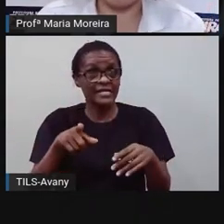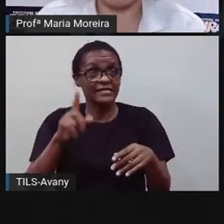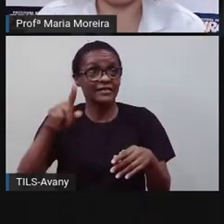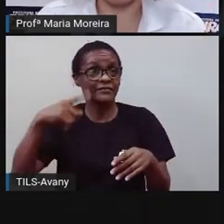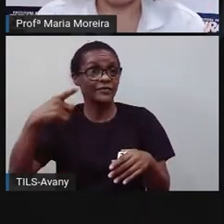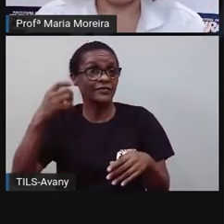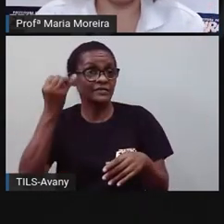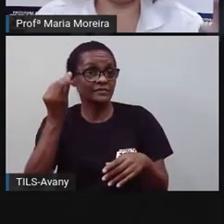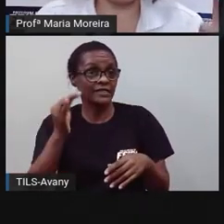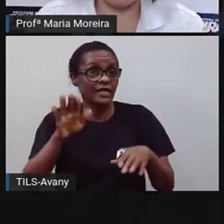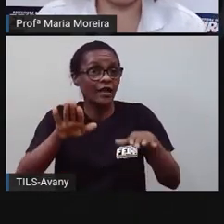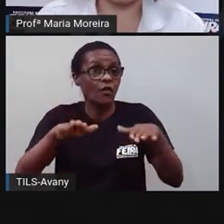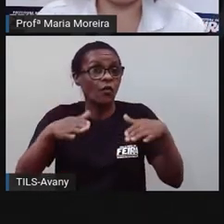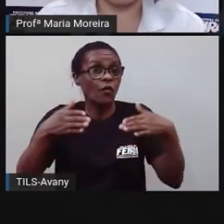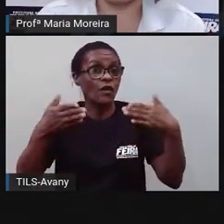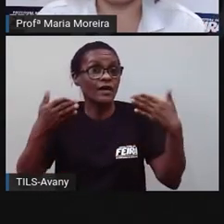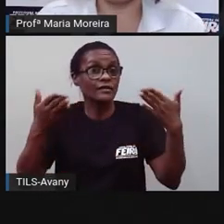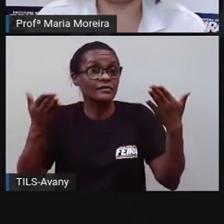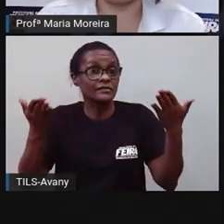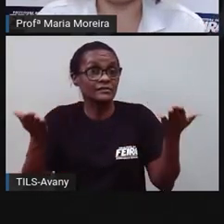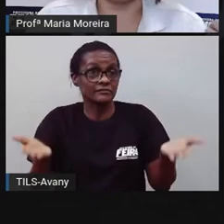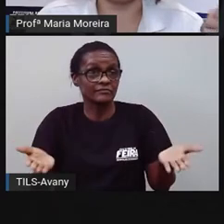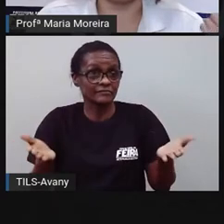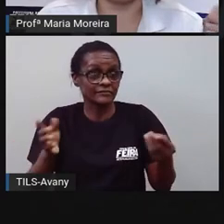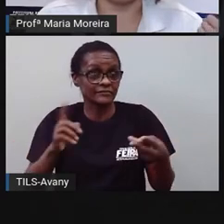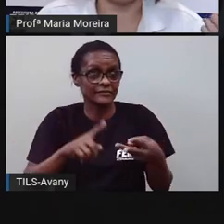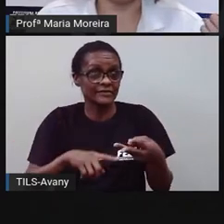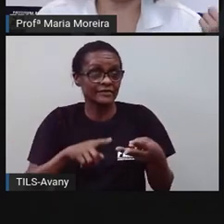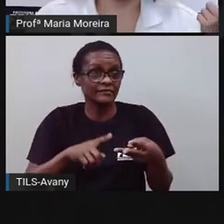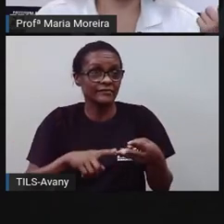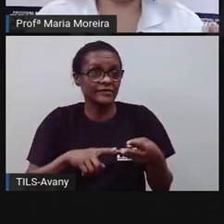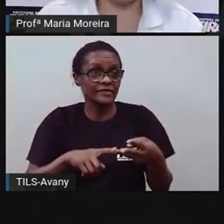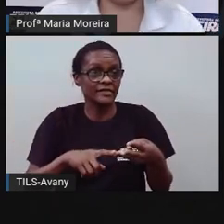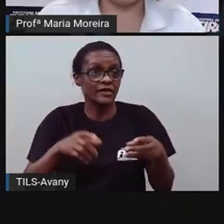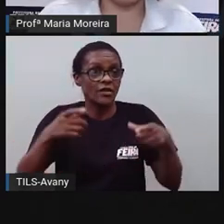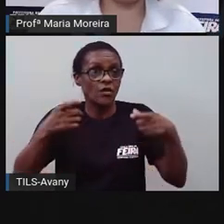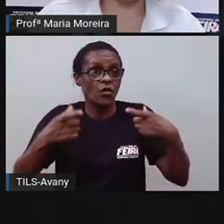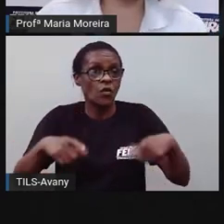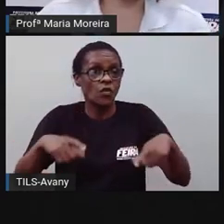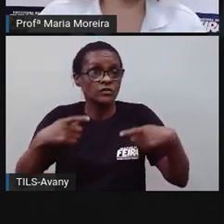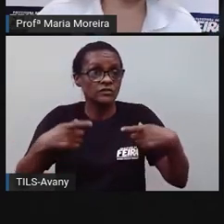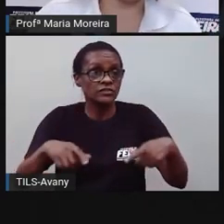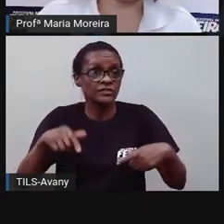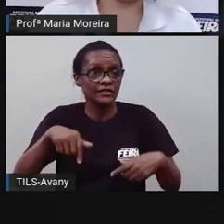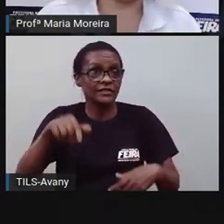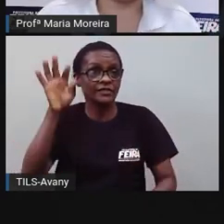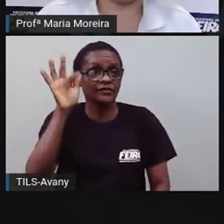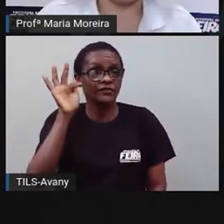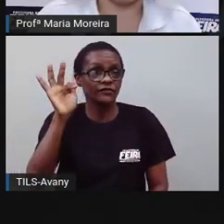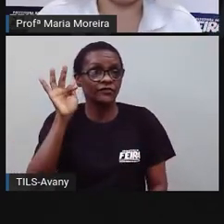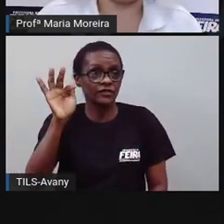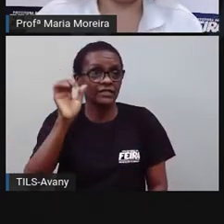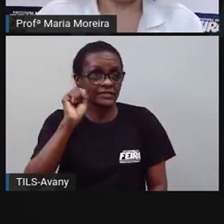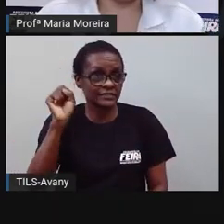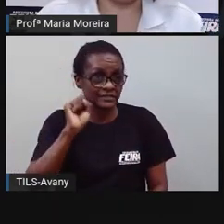foi fechado. O espaço, quem? Feira de Santana. E quem são os